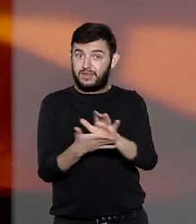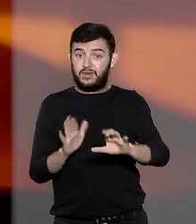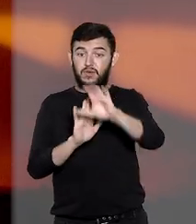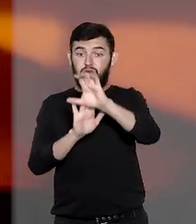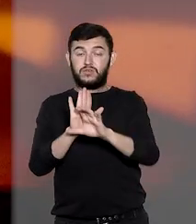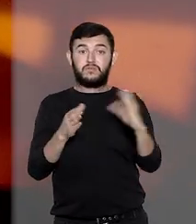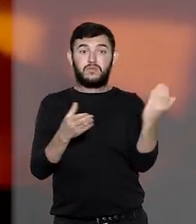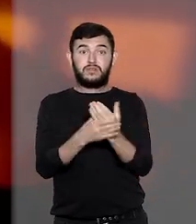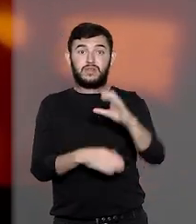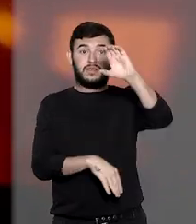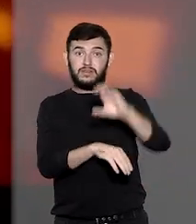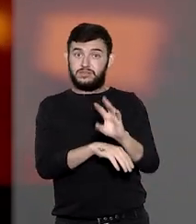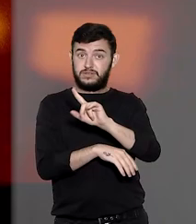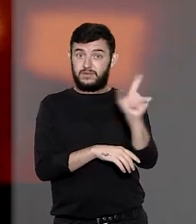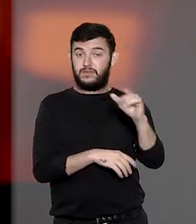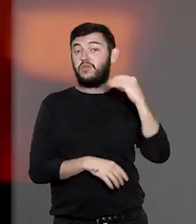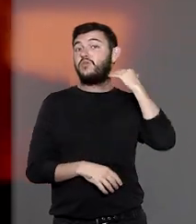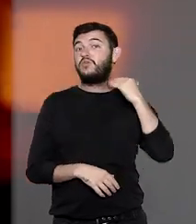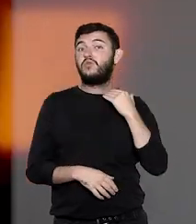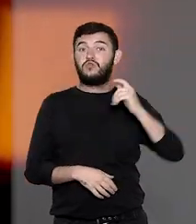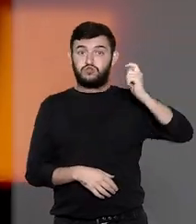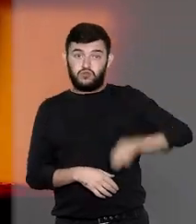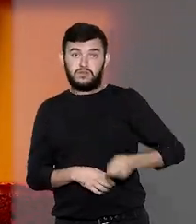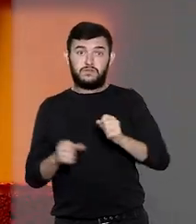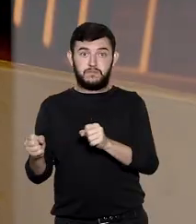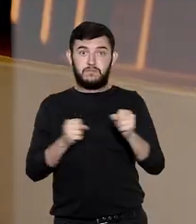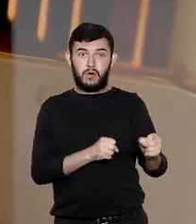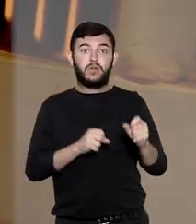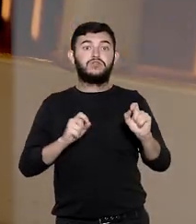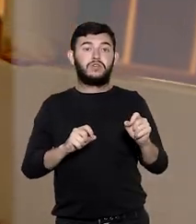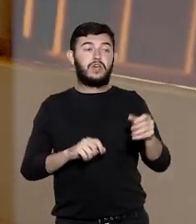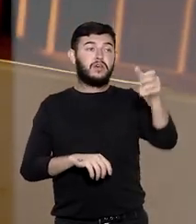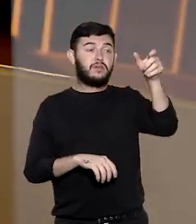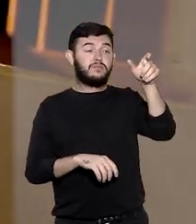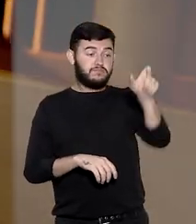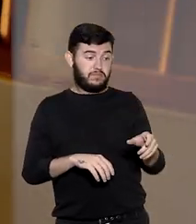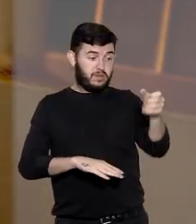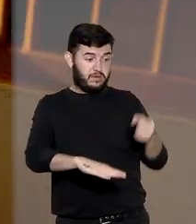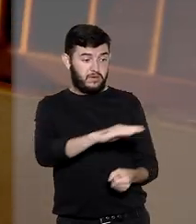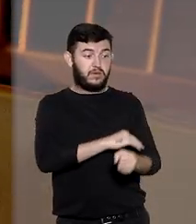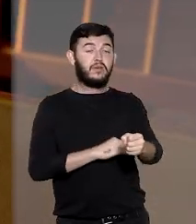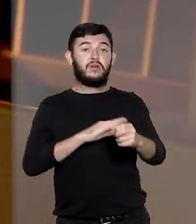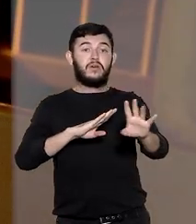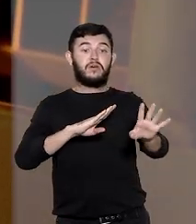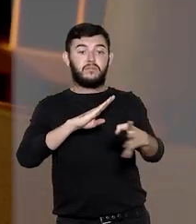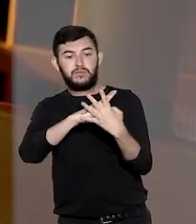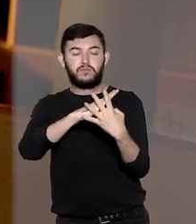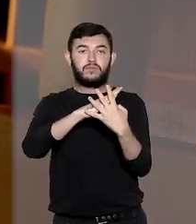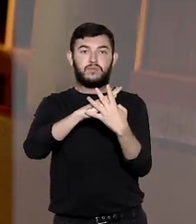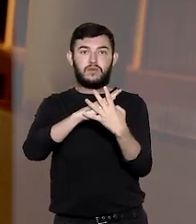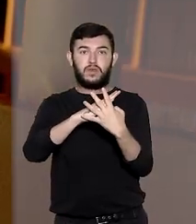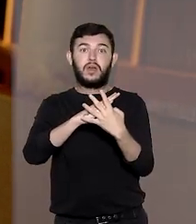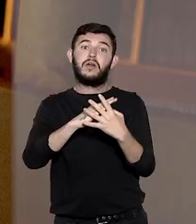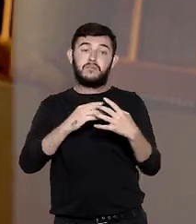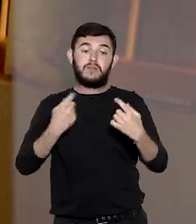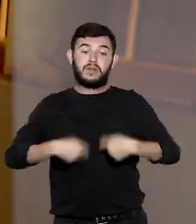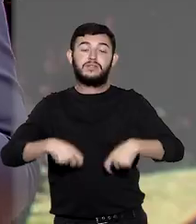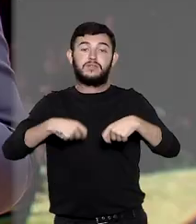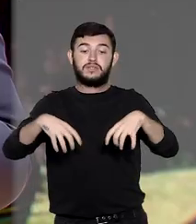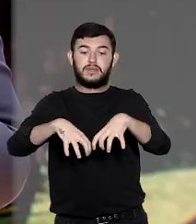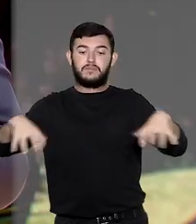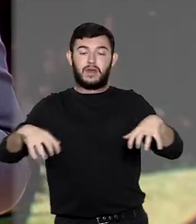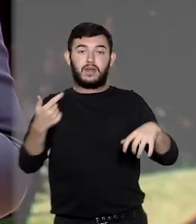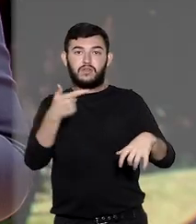nesta situação, o juiz pode determinar a prisão em regime fechado, devendo o preso ficar separado dos presos comuns.